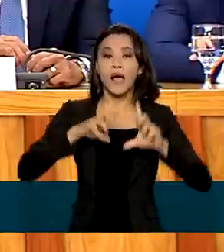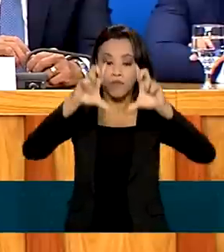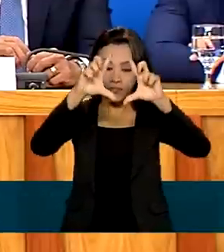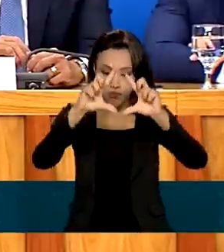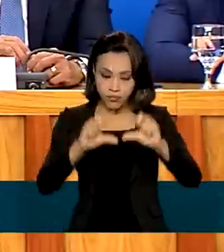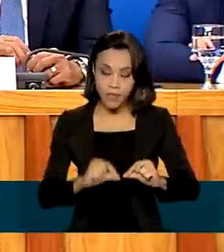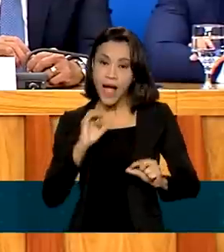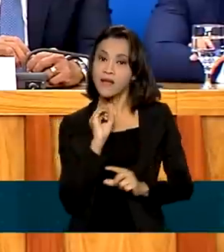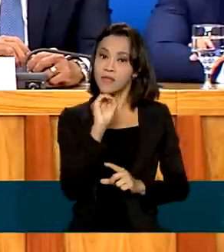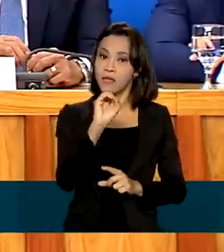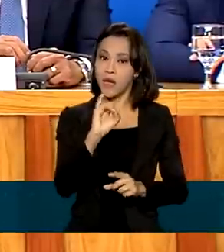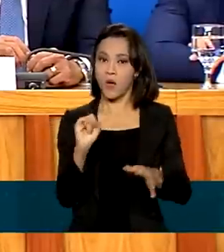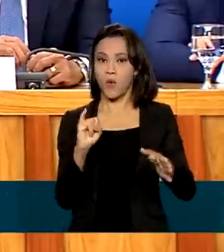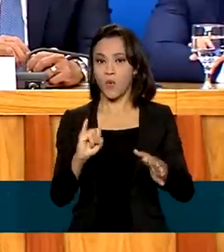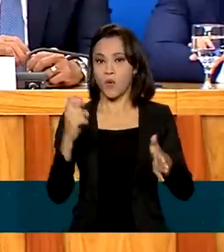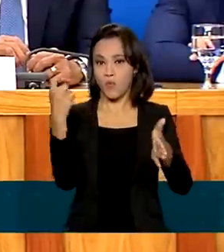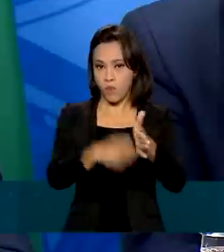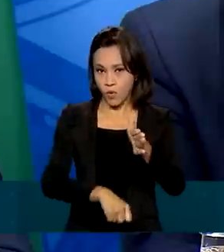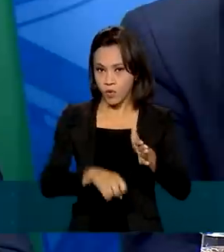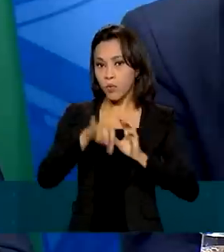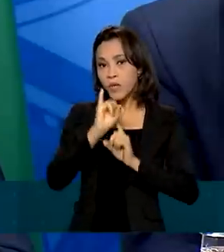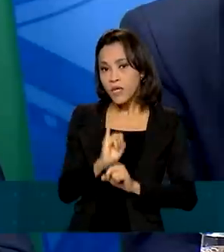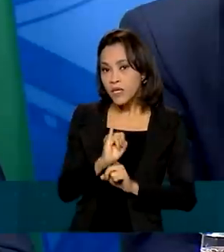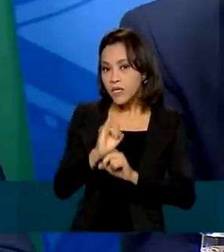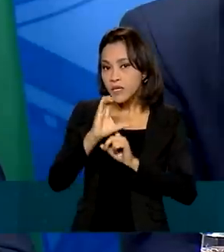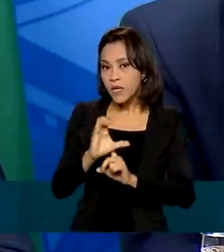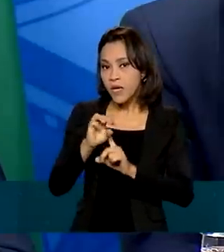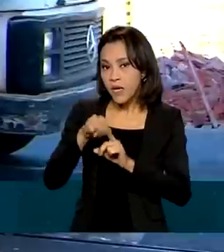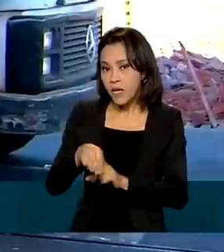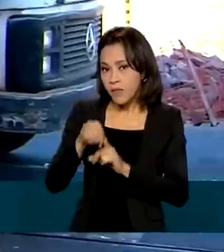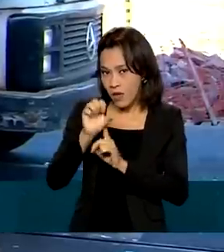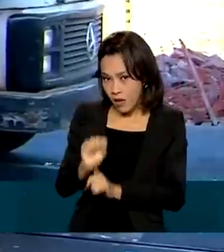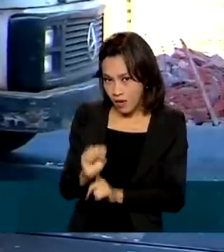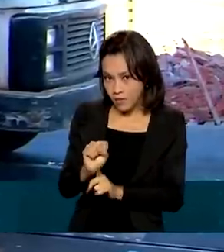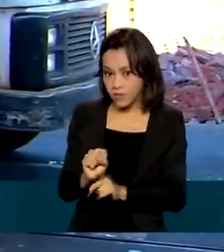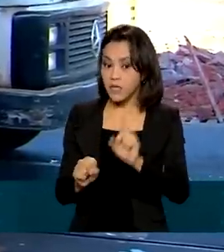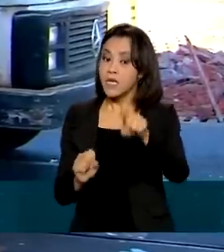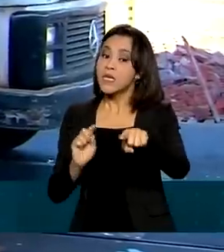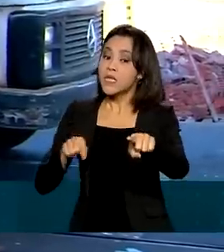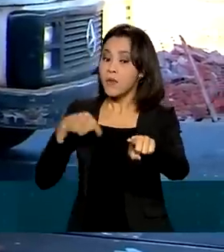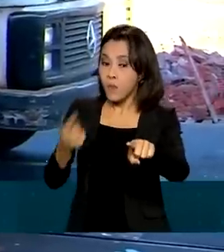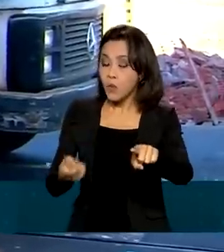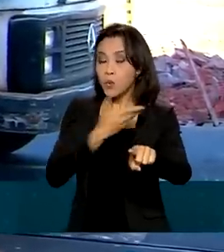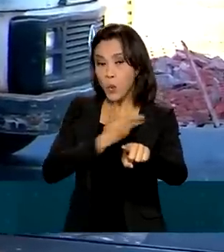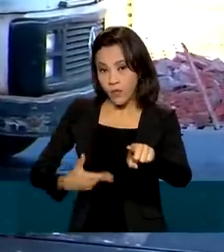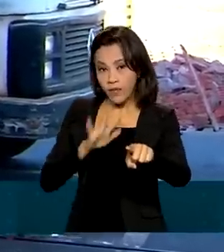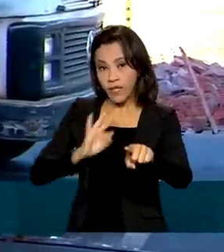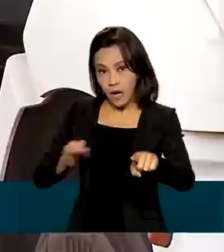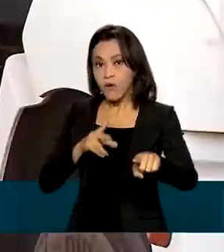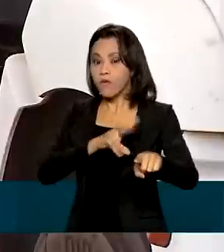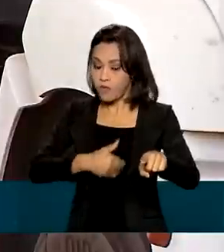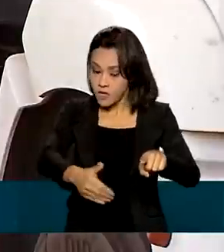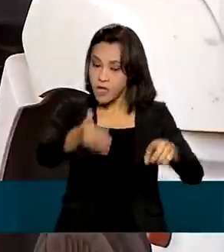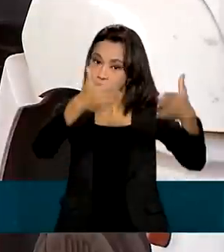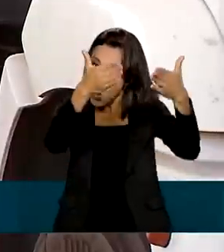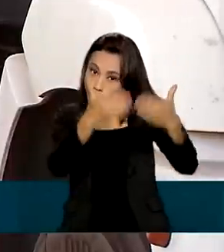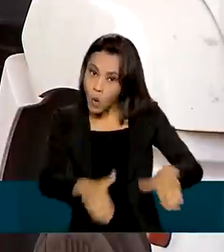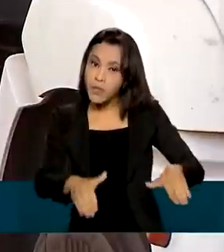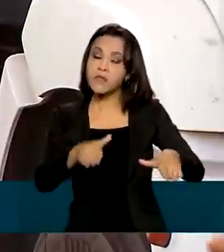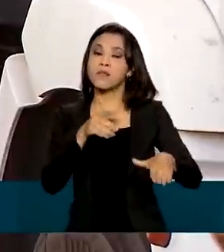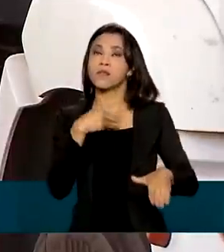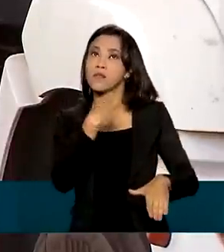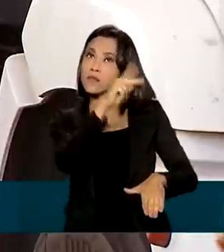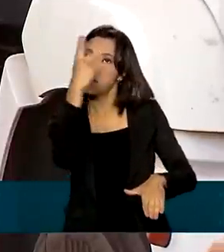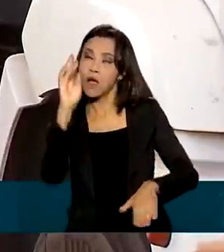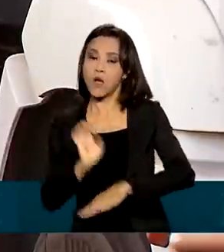Mercadorias e Serviços, ou ICMS. Em compensação, o Planalto faria o ressarcimento aos estados, com recursos federais, pela perda